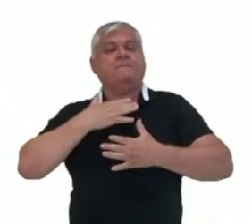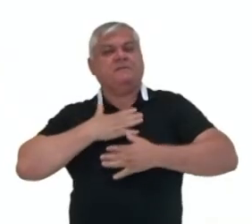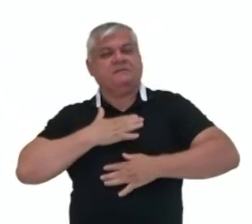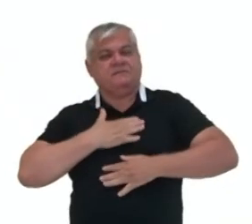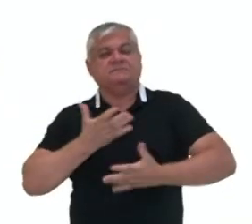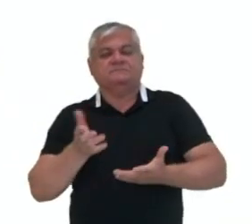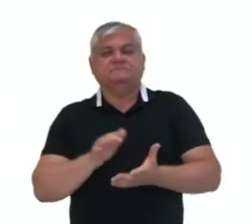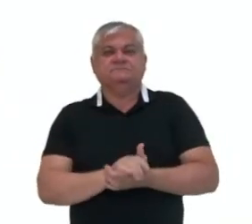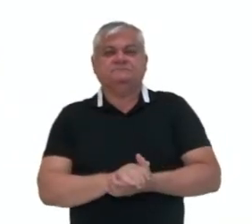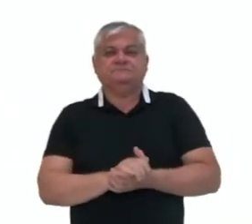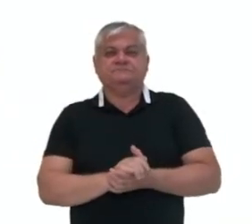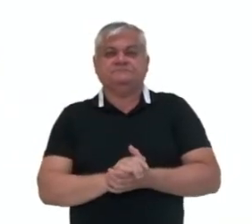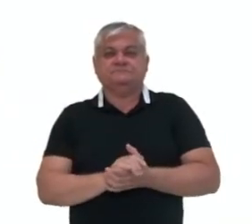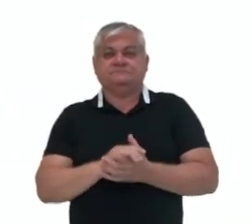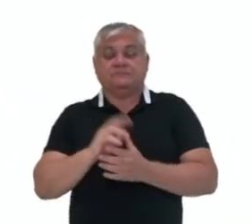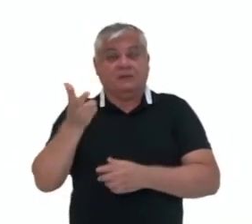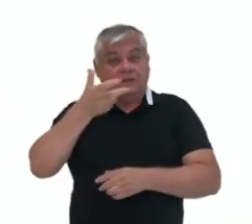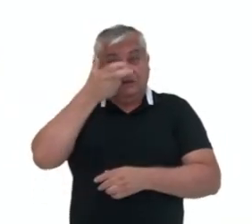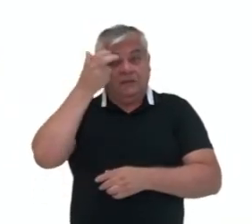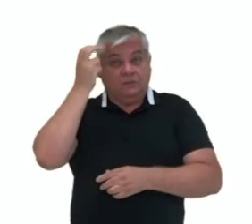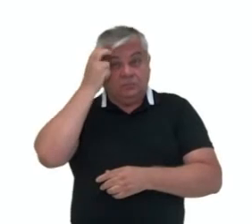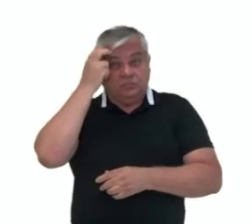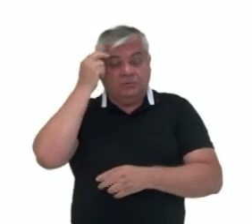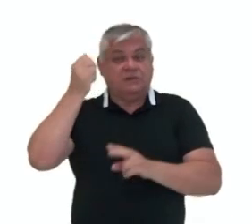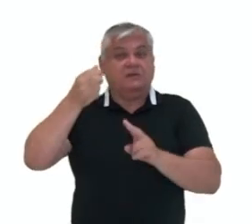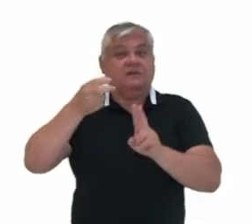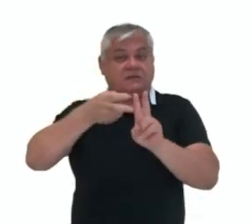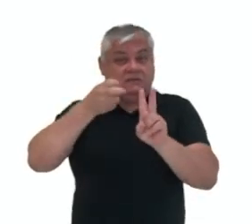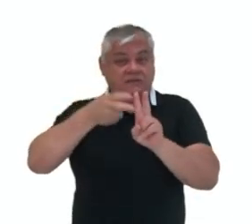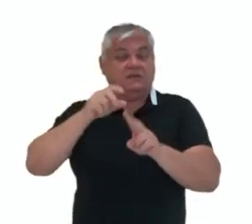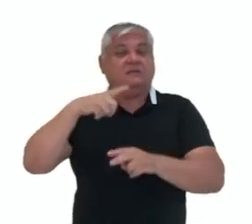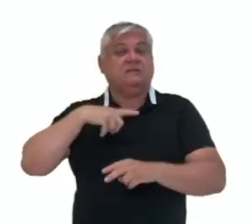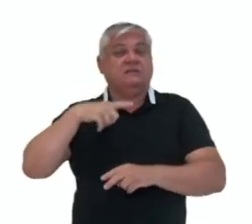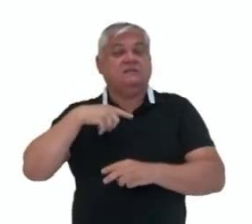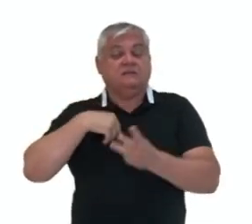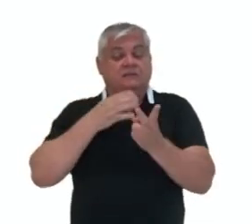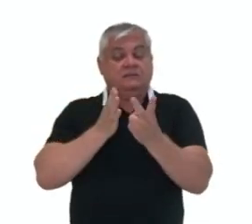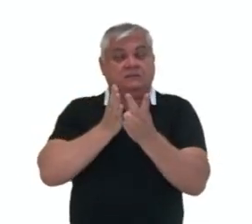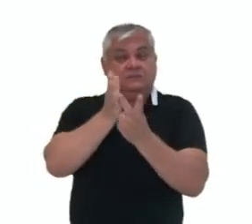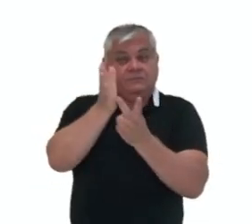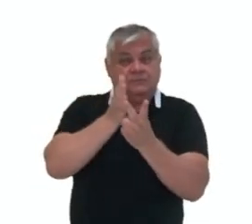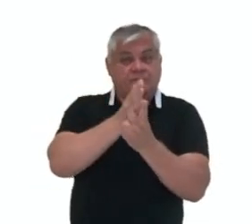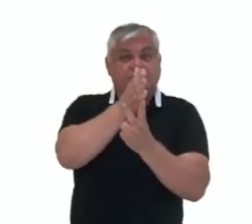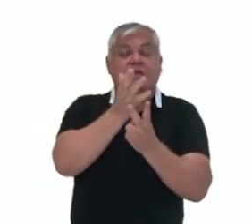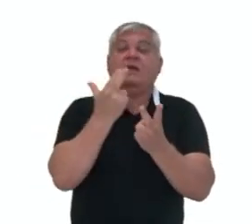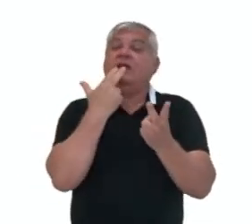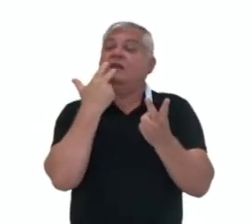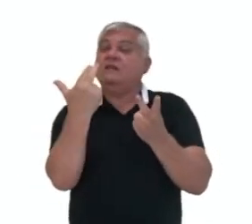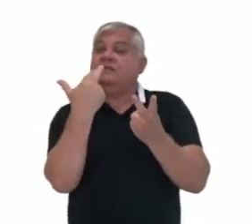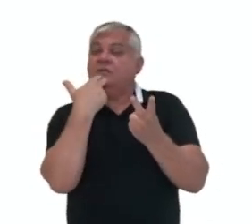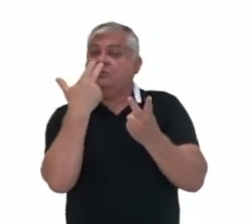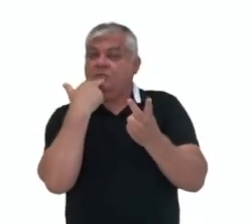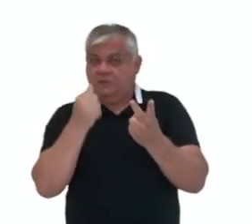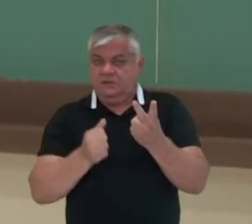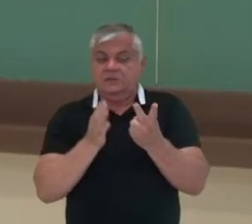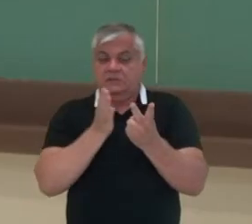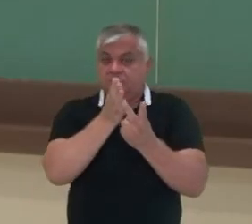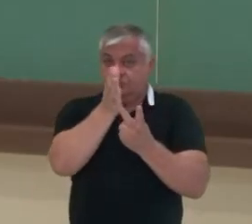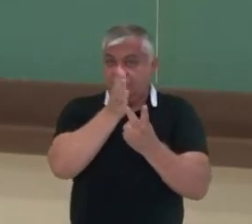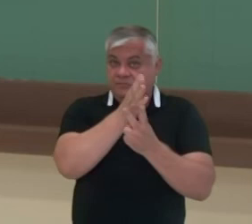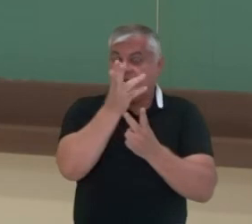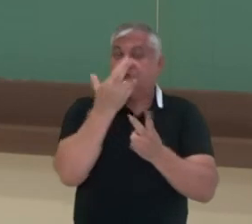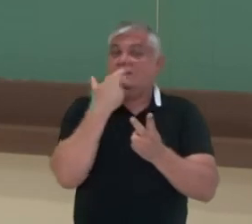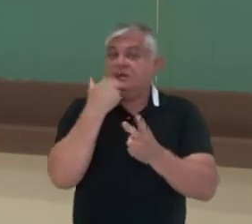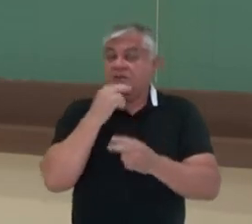Dentro da cultura indígena existe uma divisão de dois grandes troncos linguísticos. Isso é muito importante para entender que não existe só uma, um povo